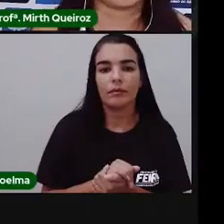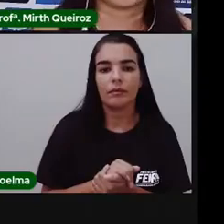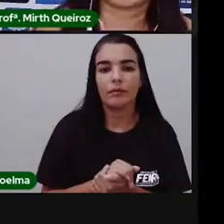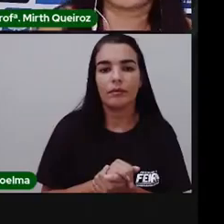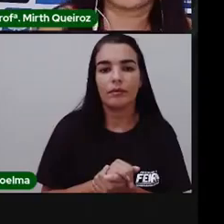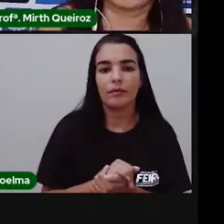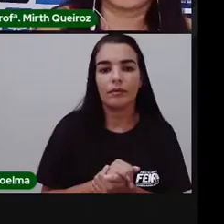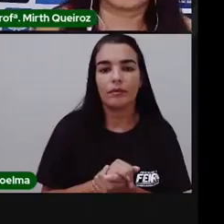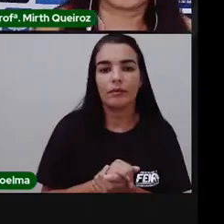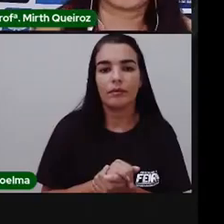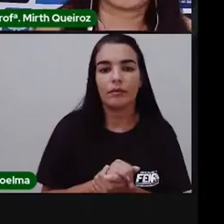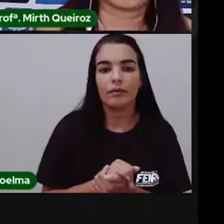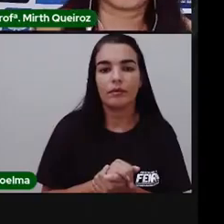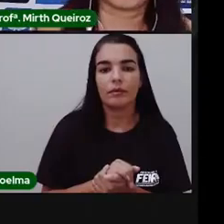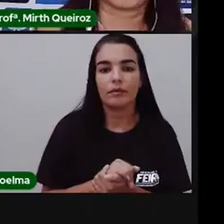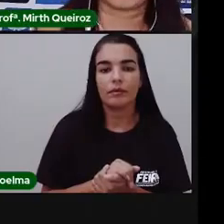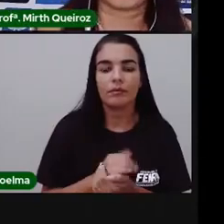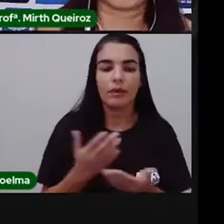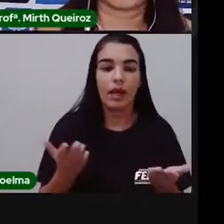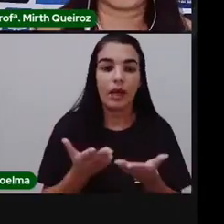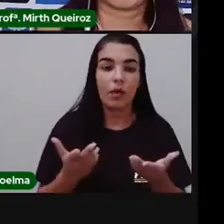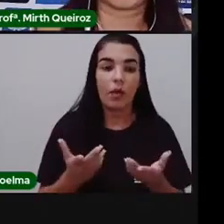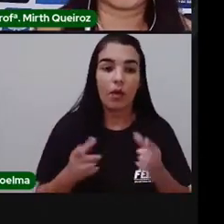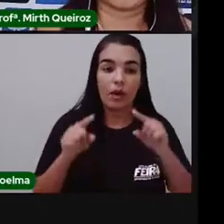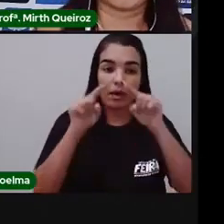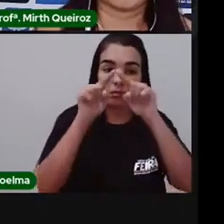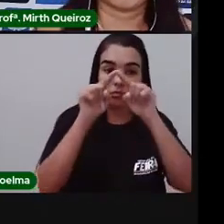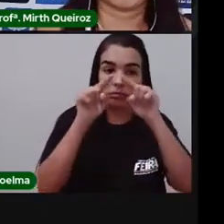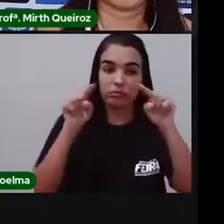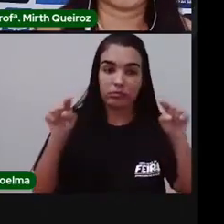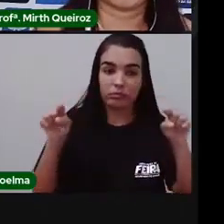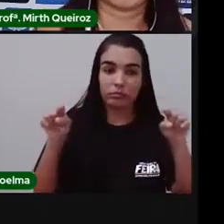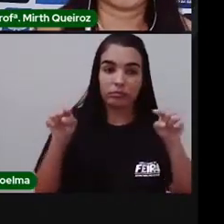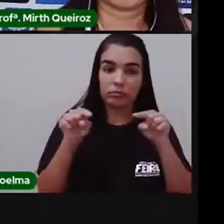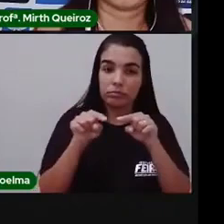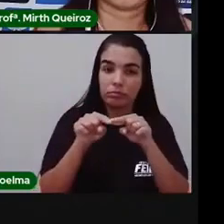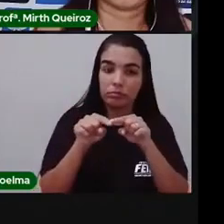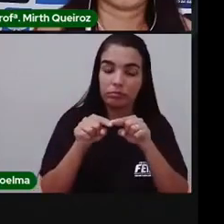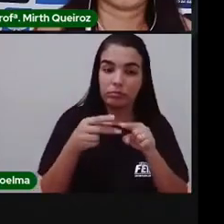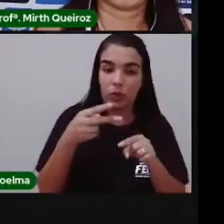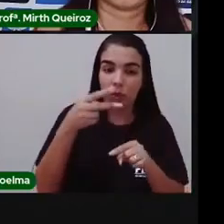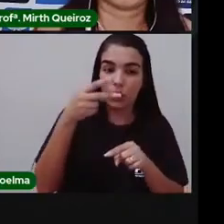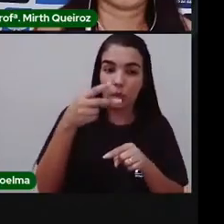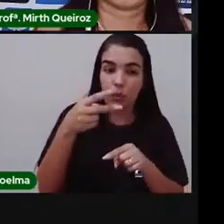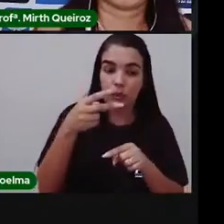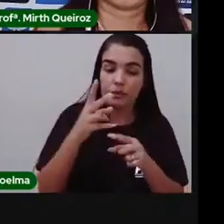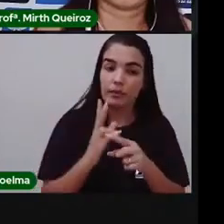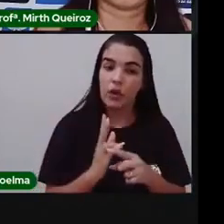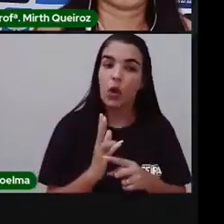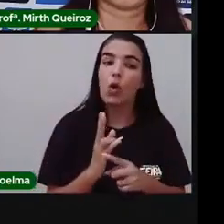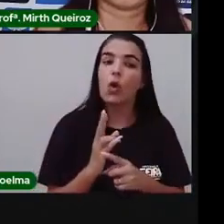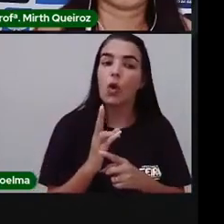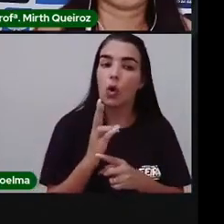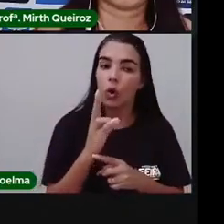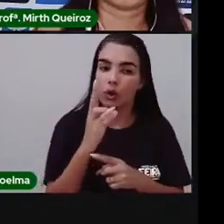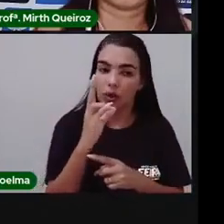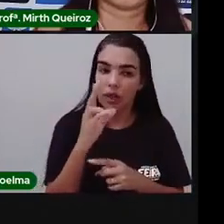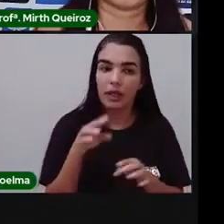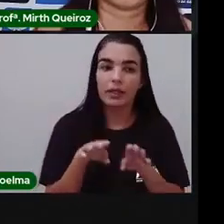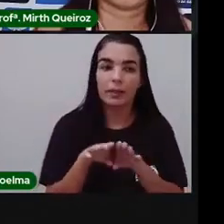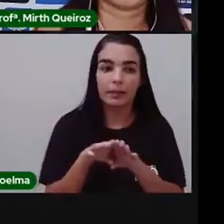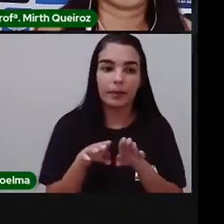Aí, de um triângulo, nós formamos dois triângulos. E vocês vão cortar nessa linha aqui.